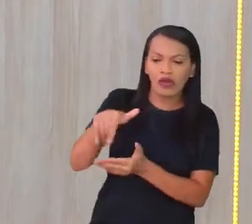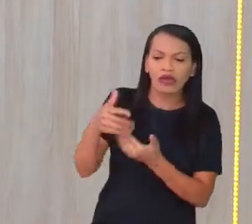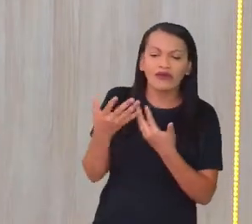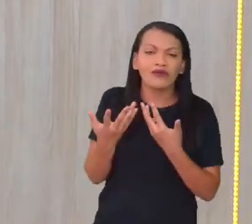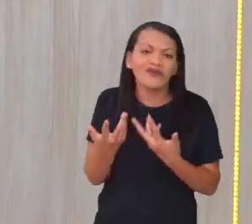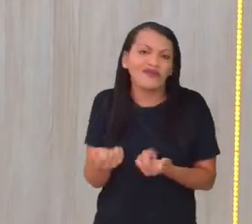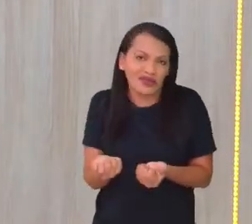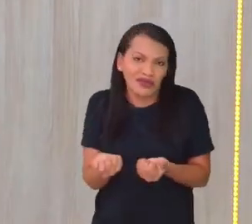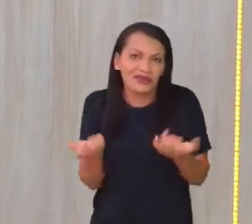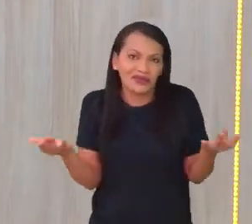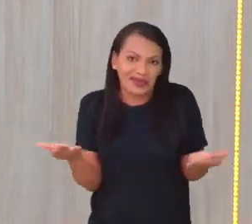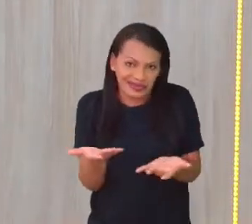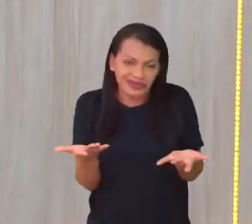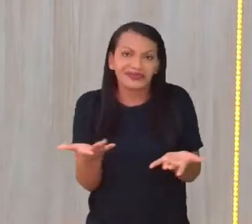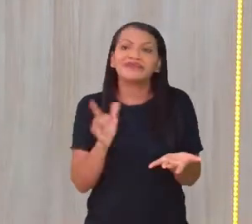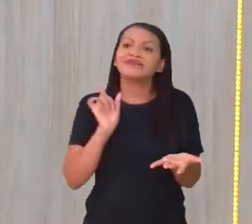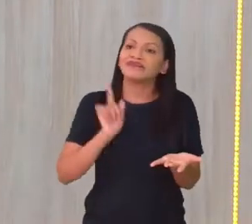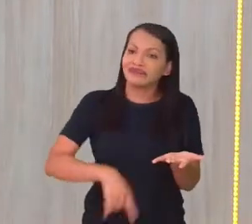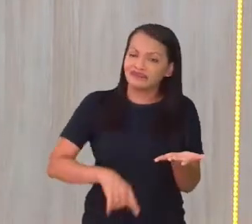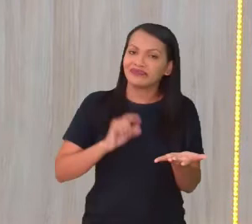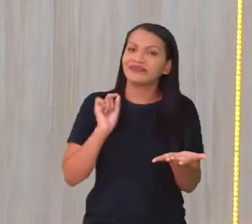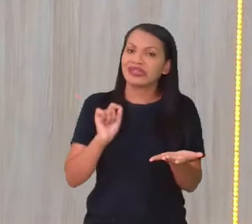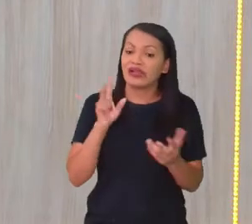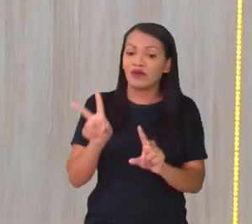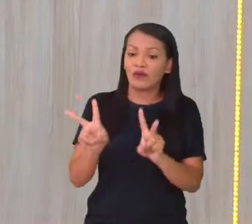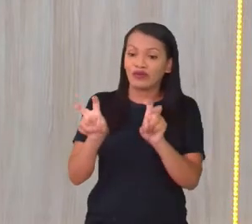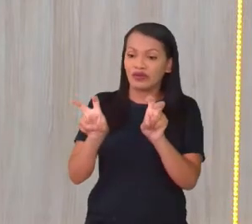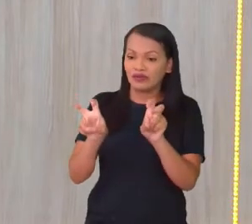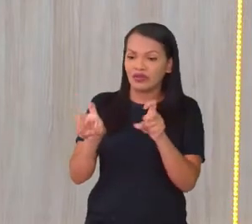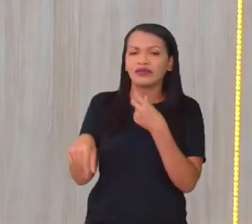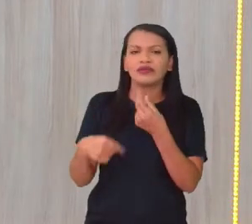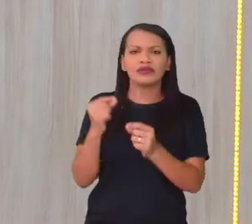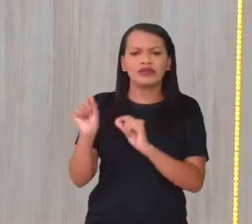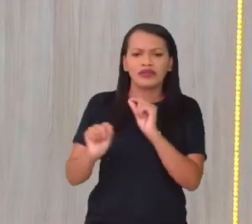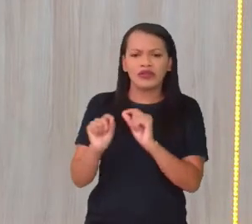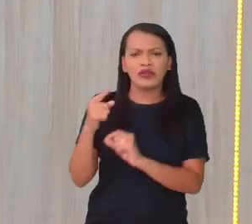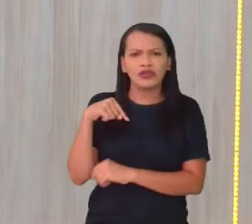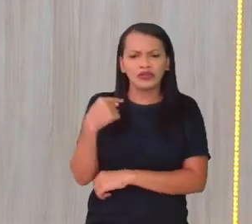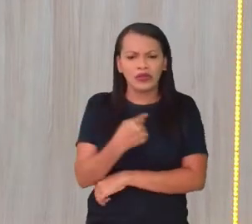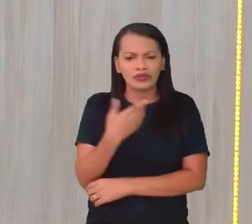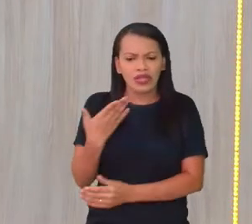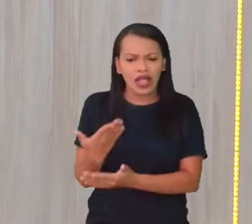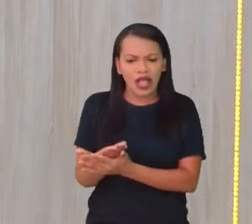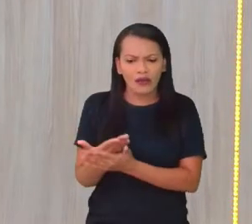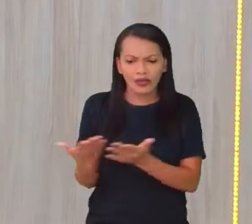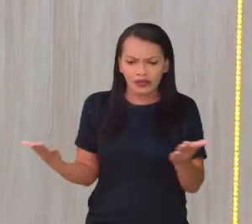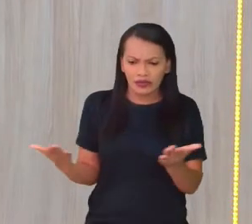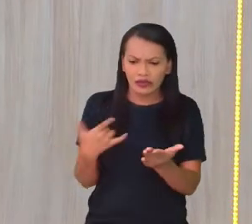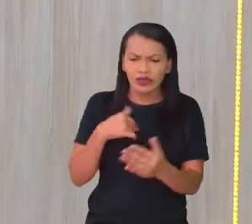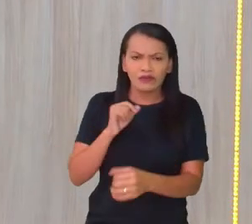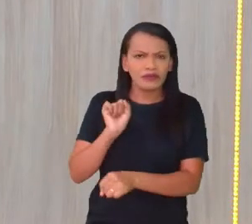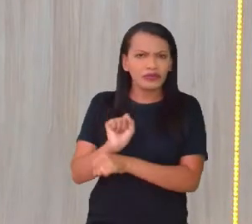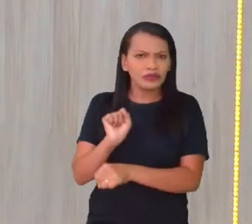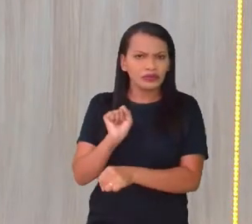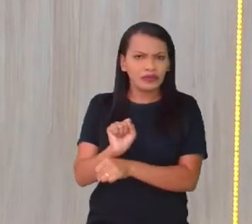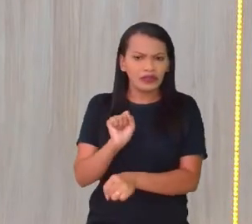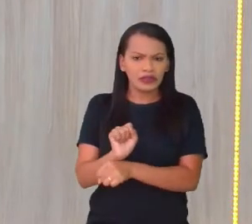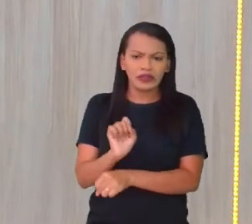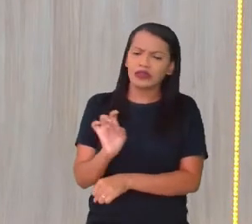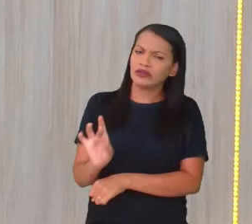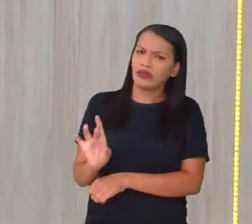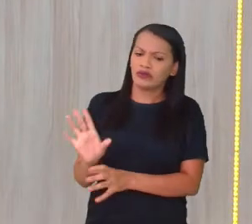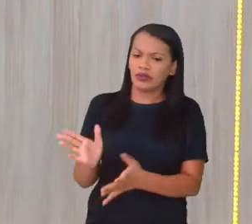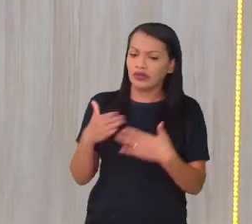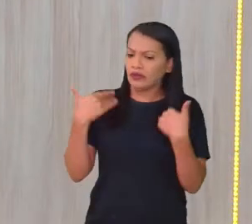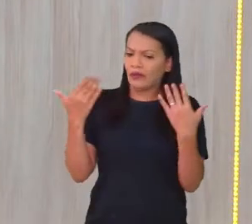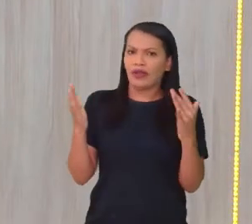trabalhar sobre este tema na nossa queridíssima aula de hoje. Eu espero que não sejamos pegos